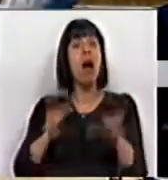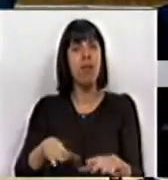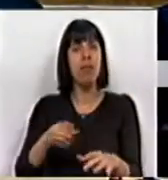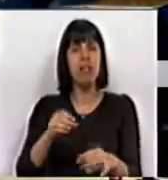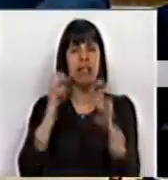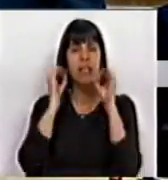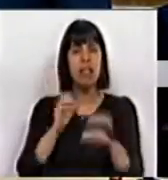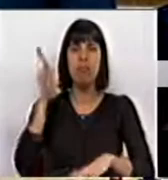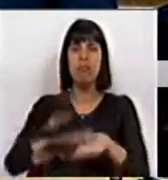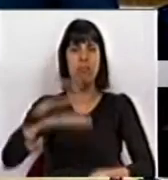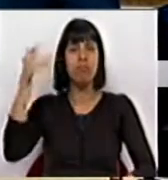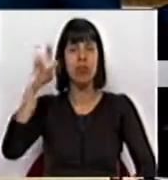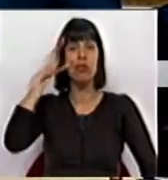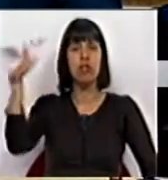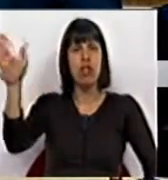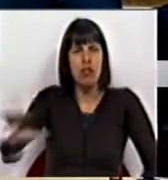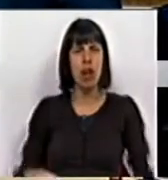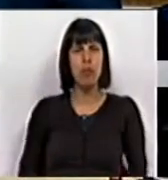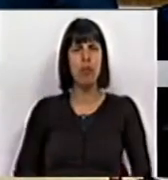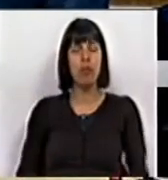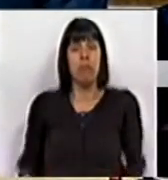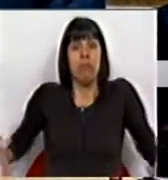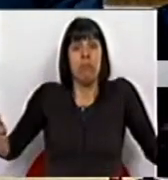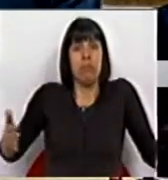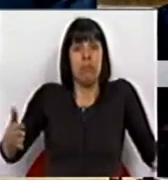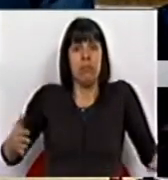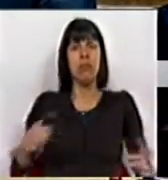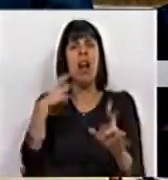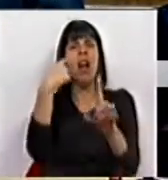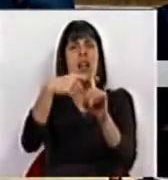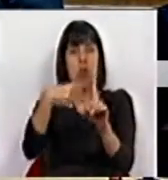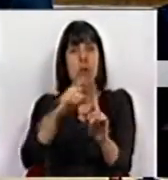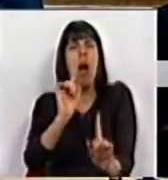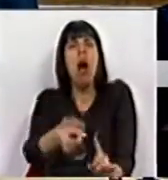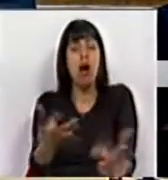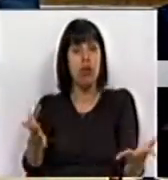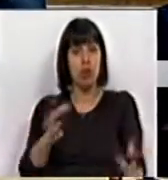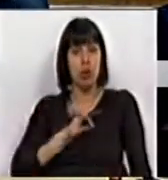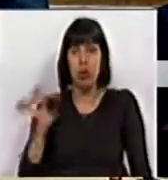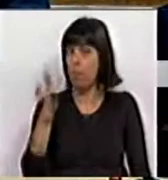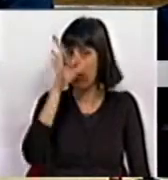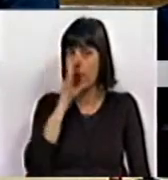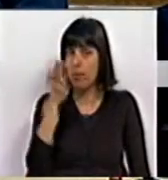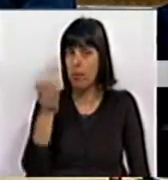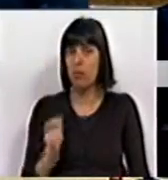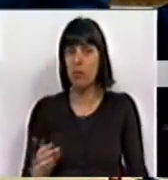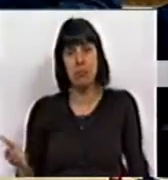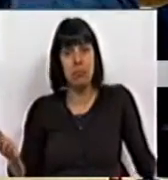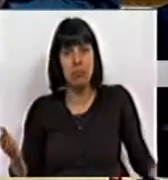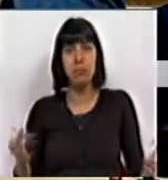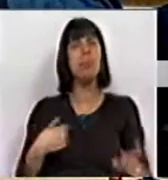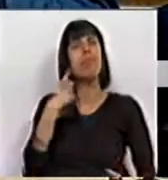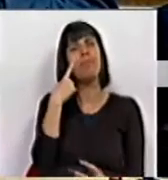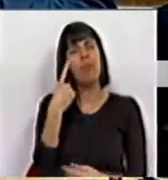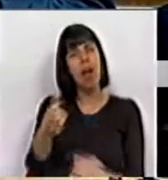a custo zero para o estrangeiro. Mas que sucesso é este, Primeiro-Ministro, quando